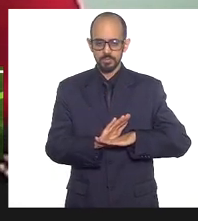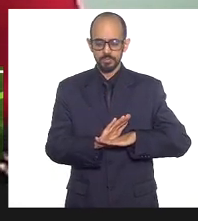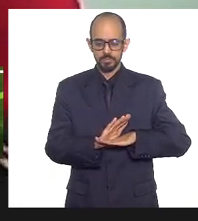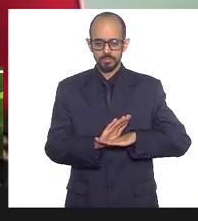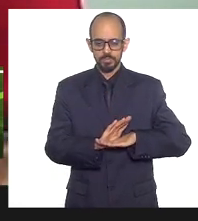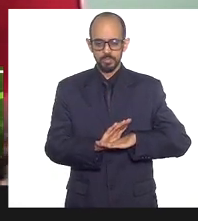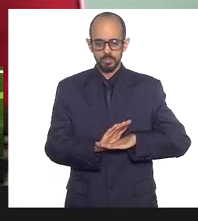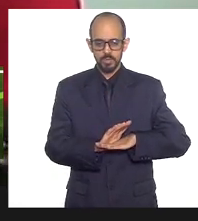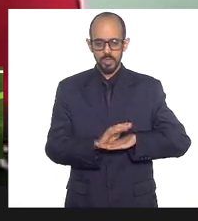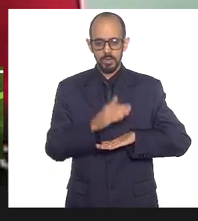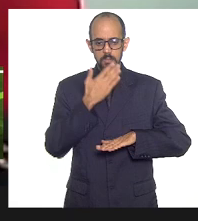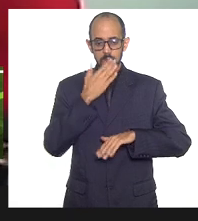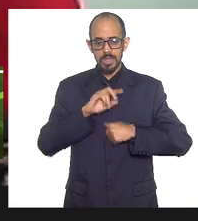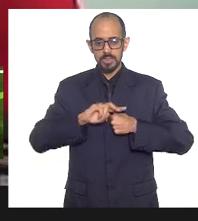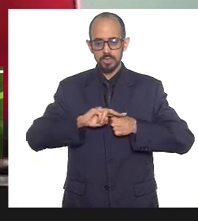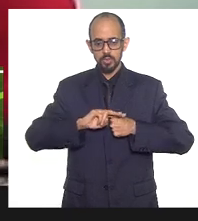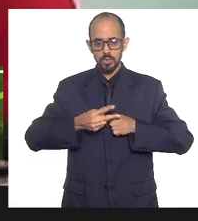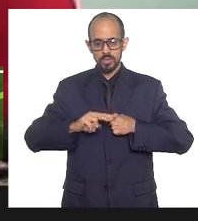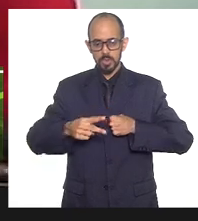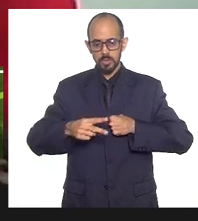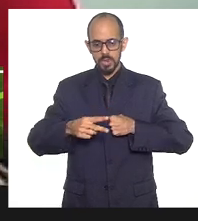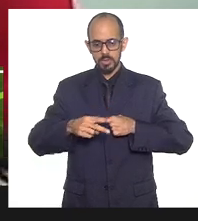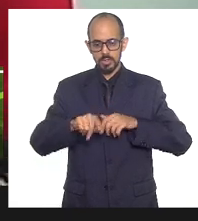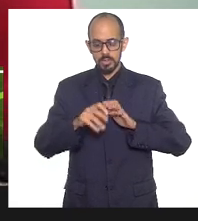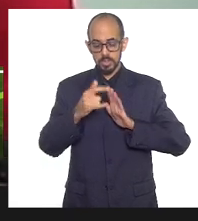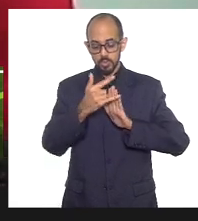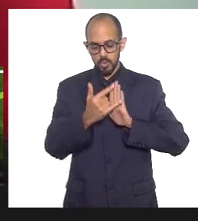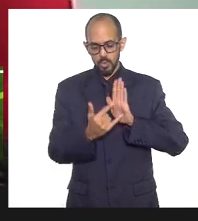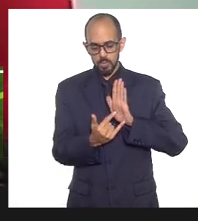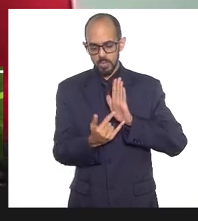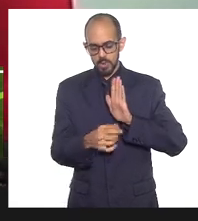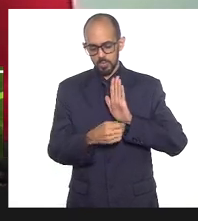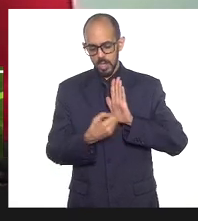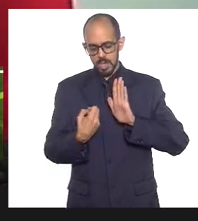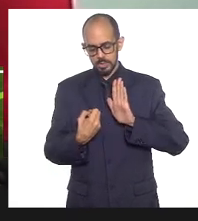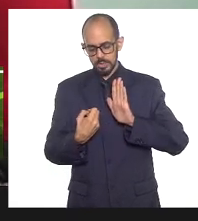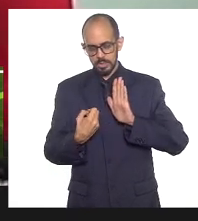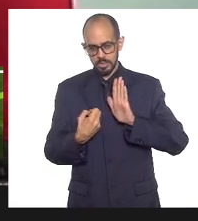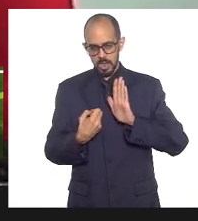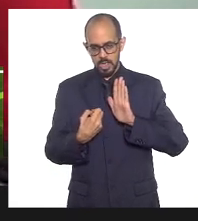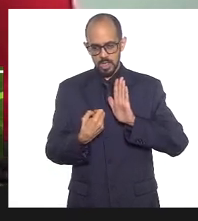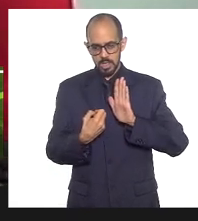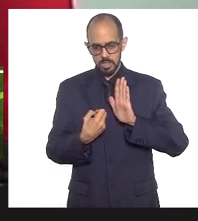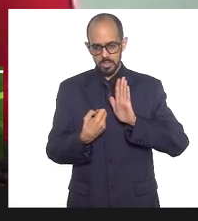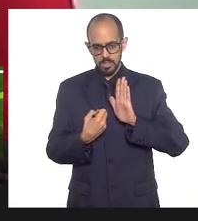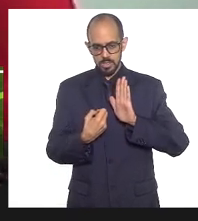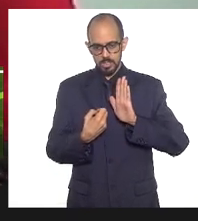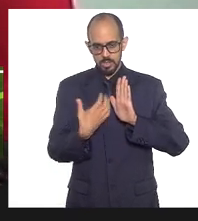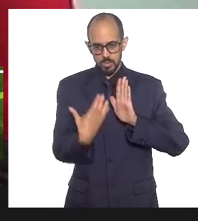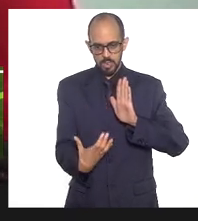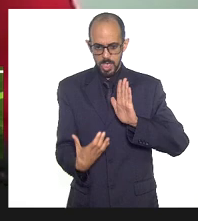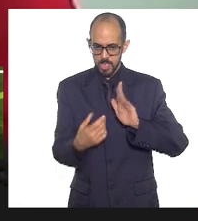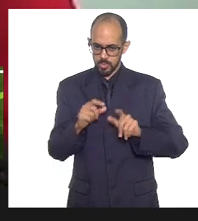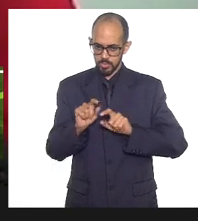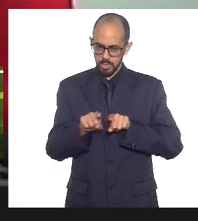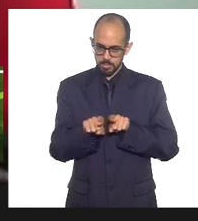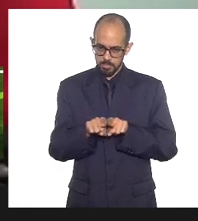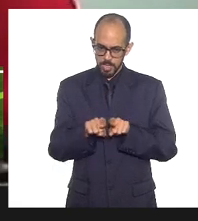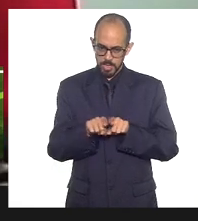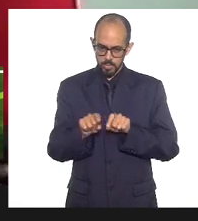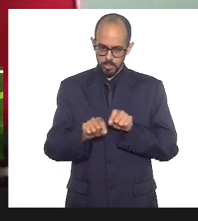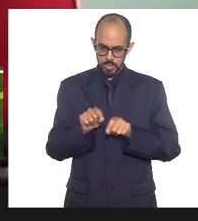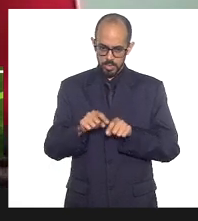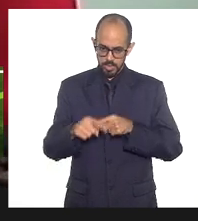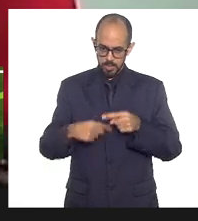consequências desse termo de colaboração. E aí eu queria mais adiante,